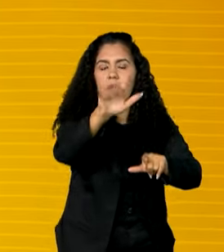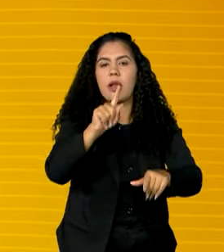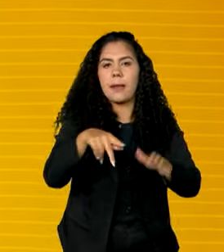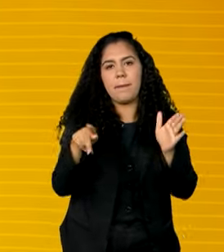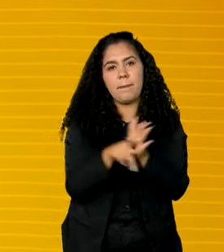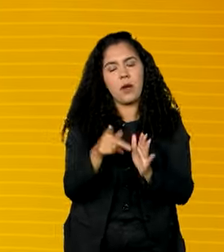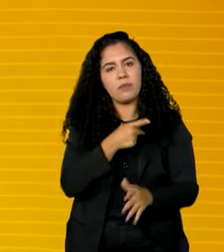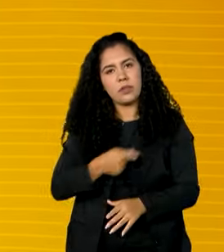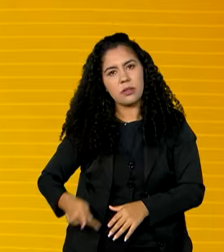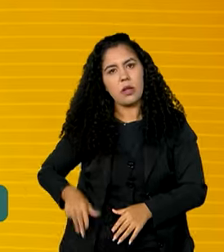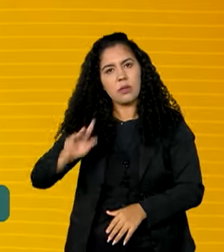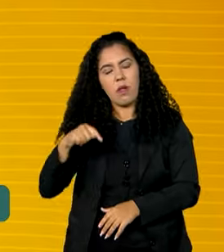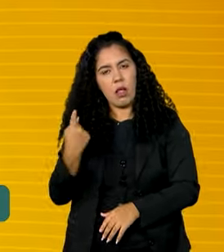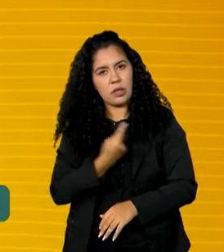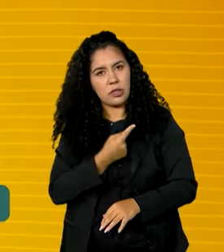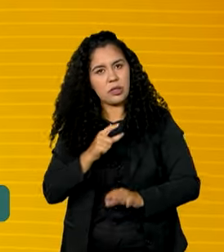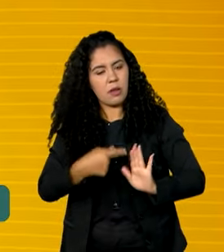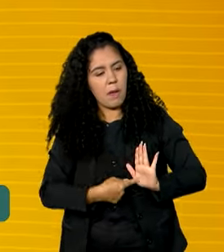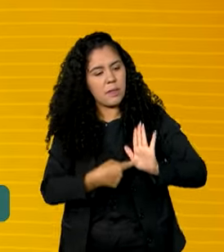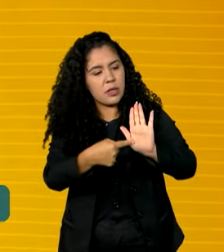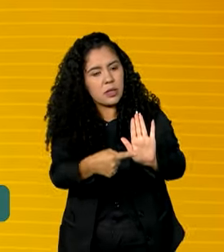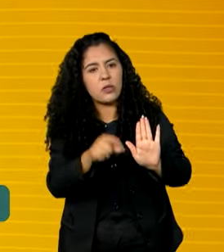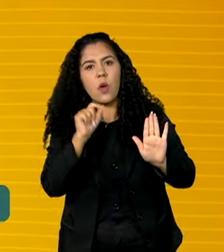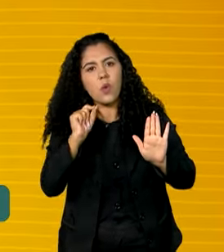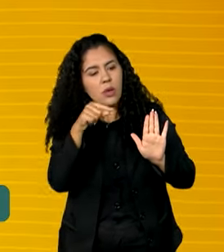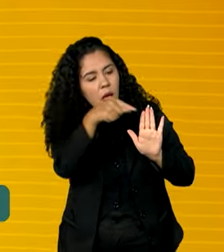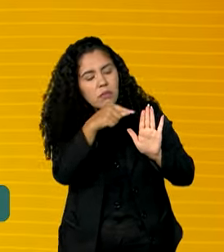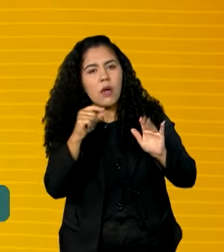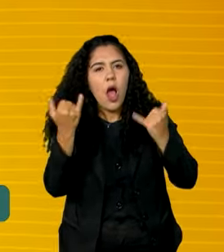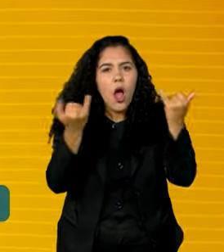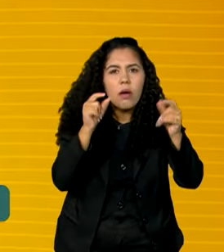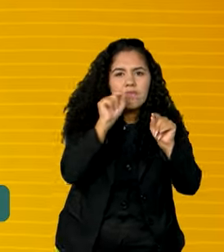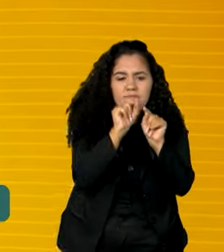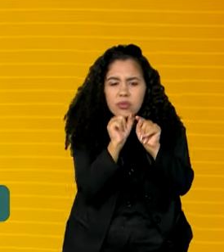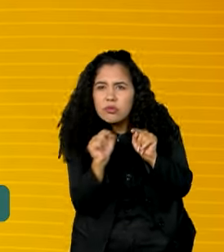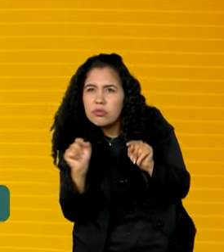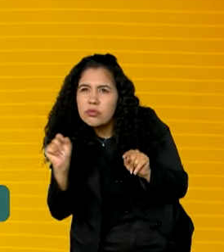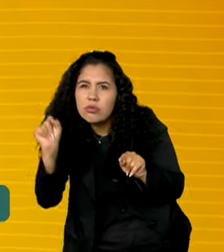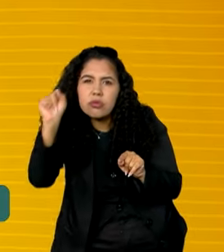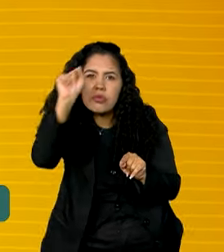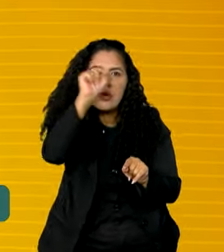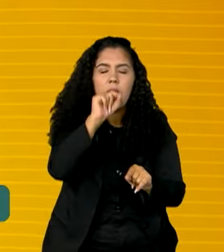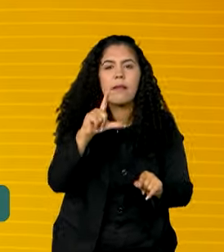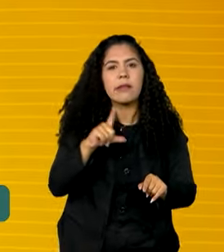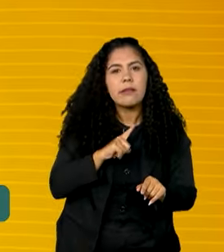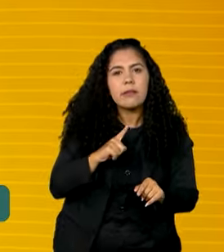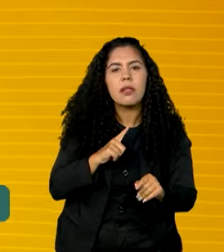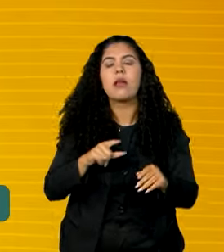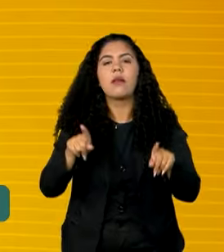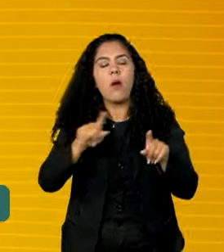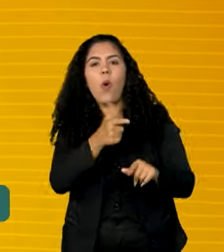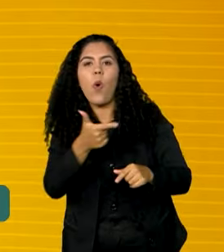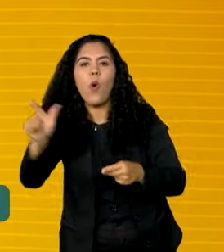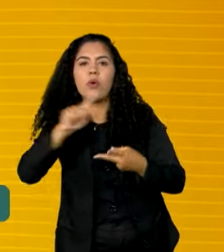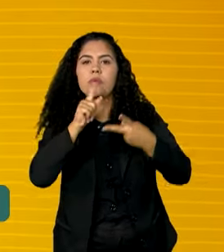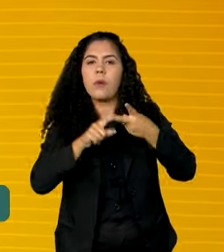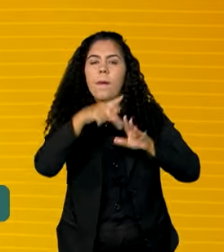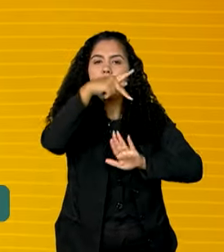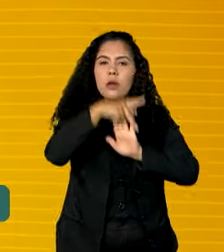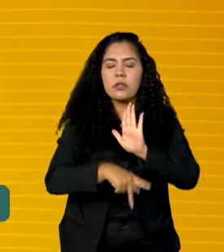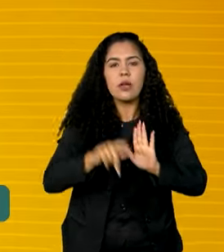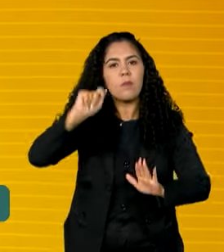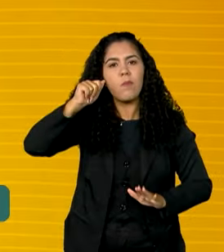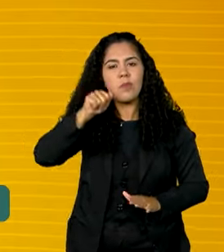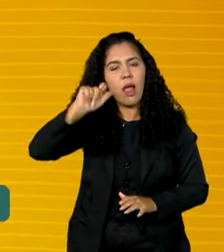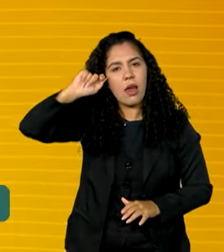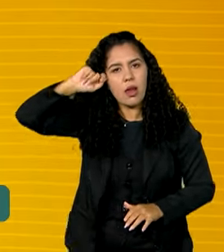para apresentar o Mapa das Periferias, que é uma inovação também lá, o projeto Mulheres Negras pelo Clima, que é também uma forma de